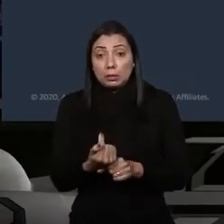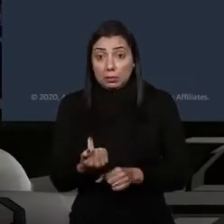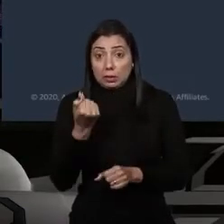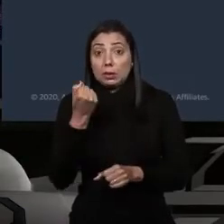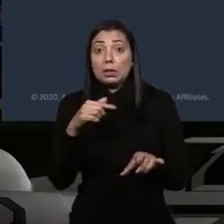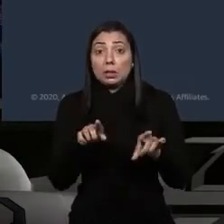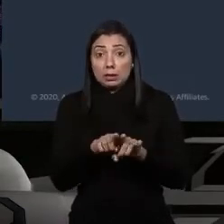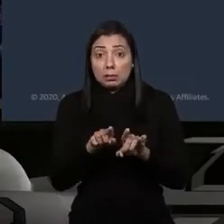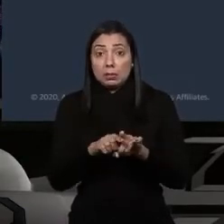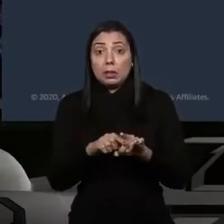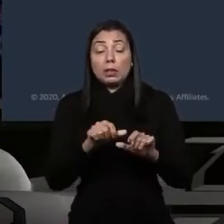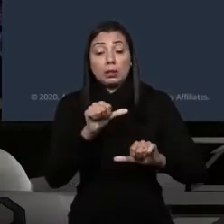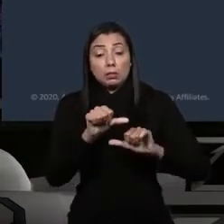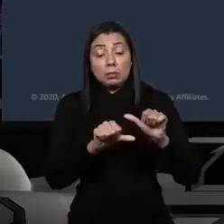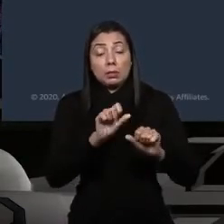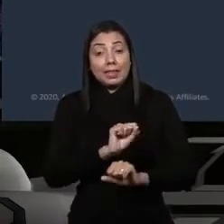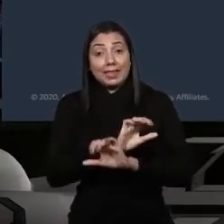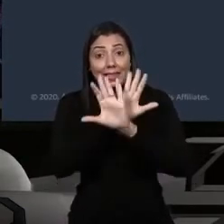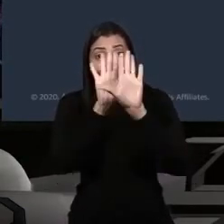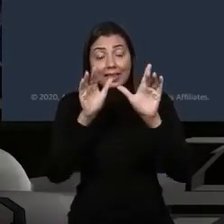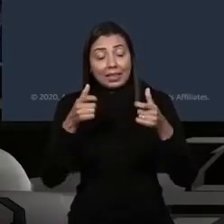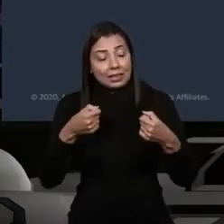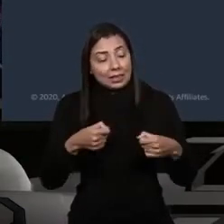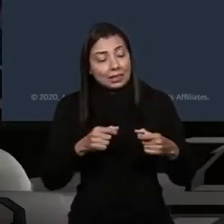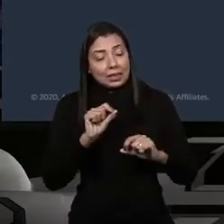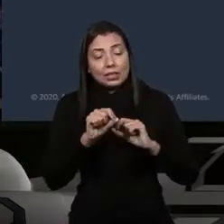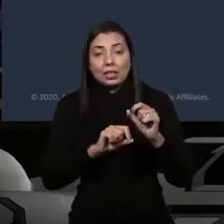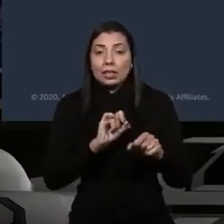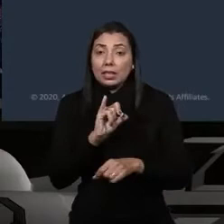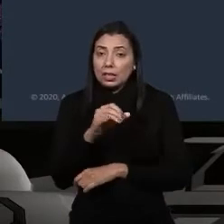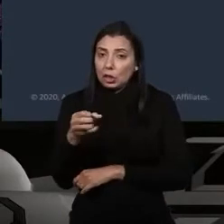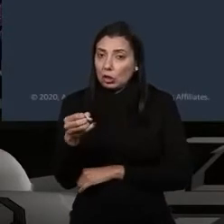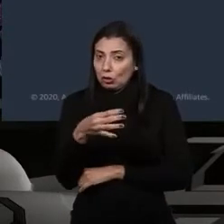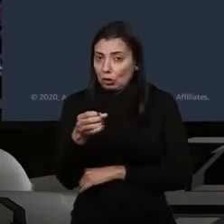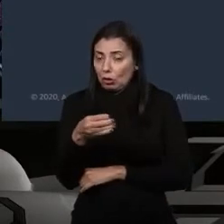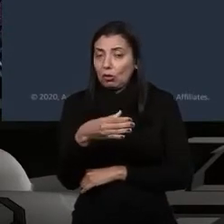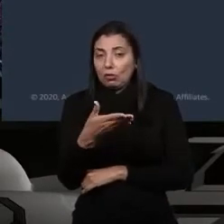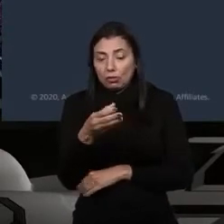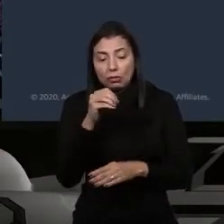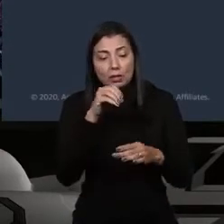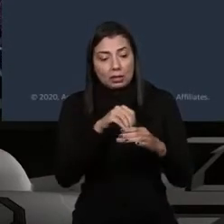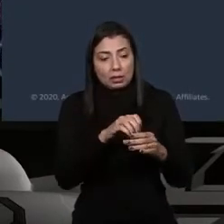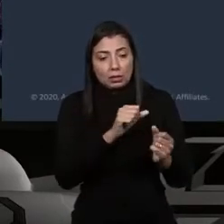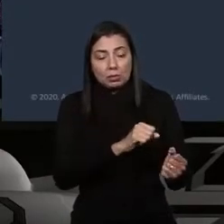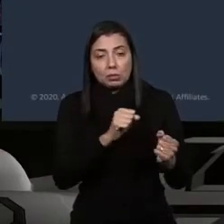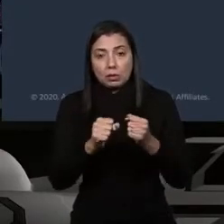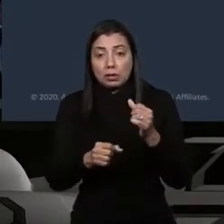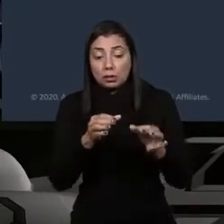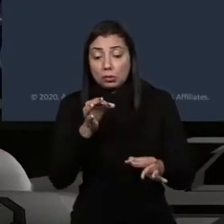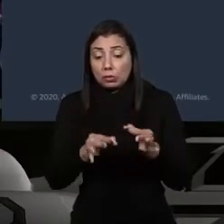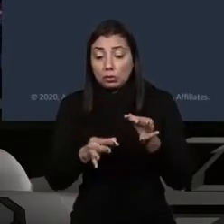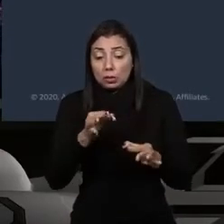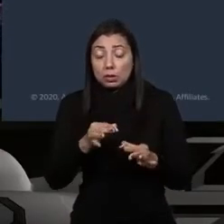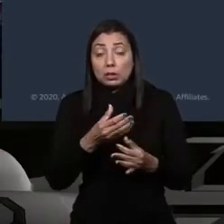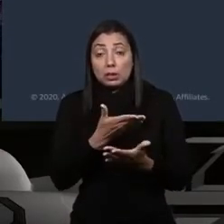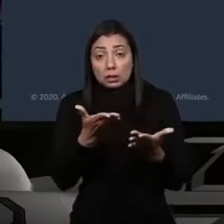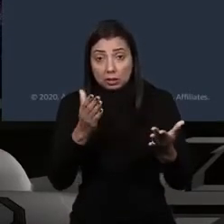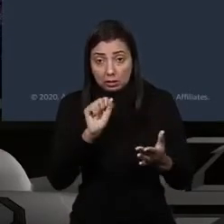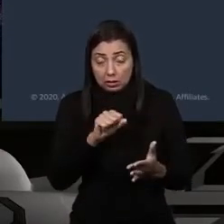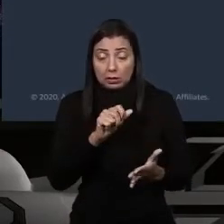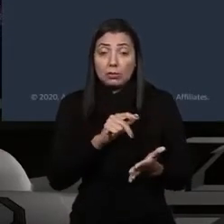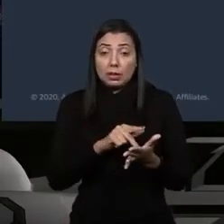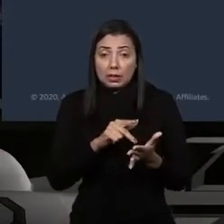que também traz de forma muito clara a necessidade de inovação dentro do Poder Judiciário. E isso é realmente